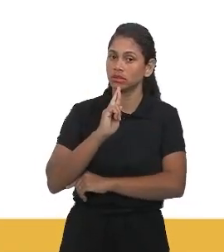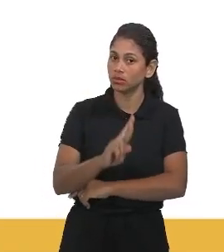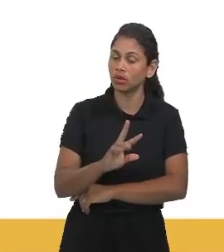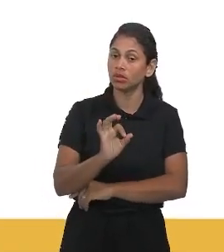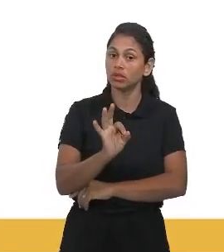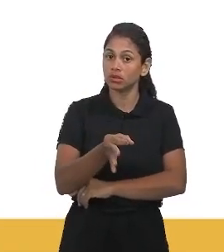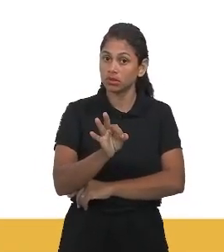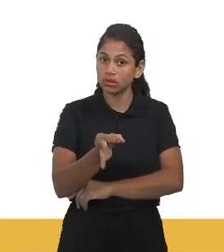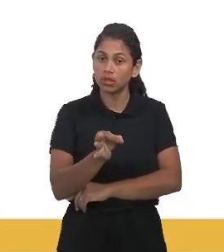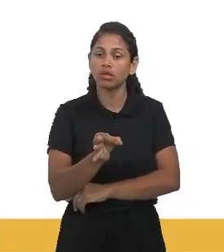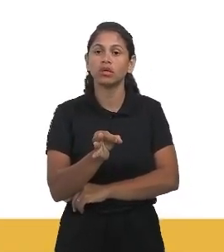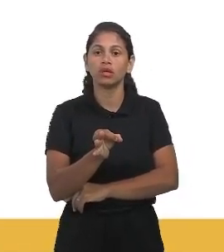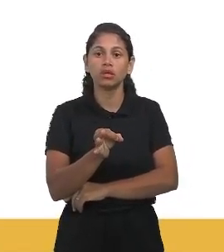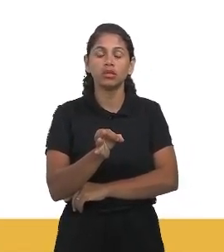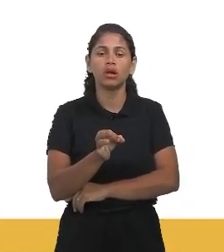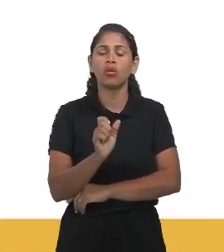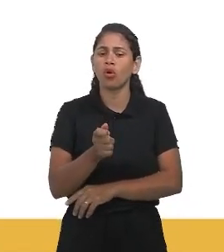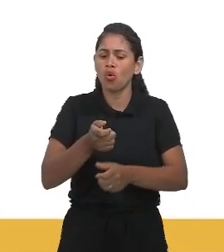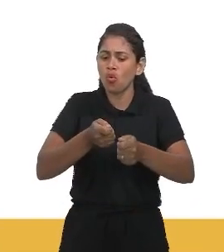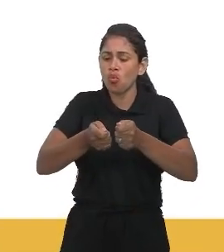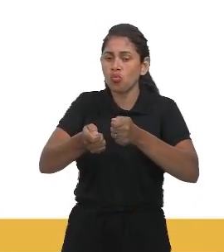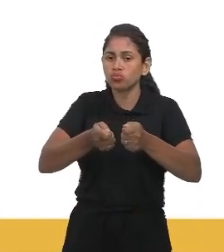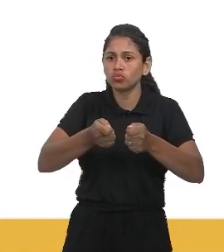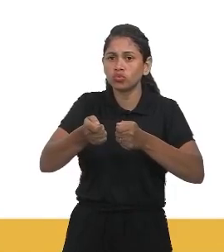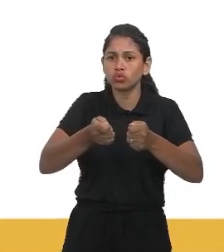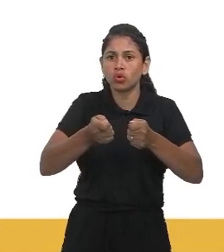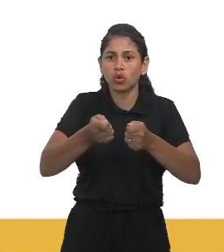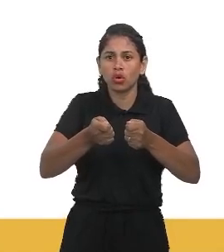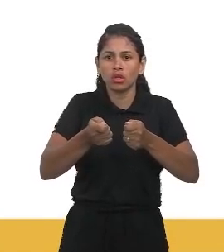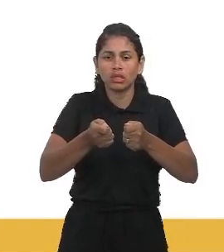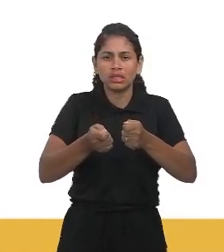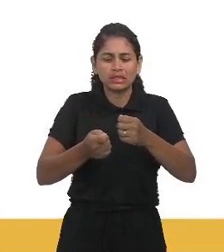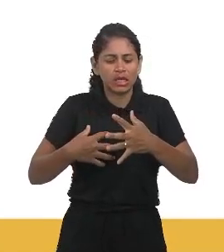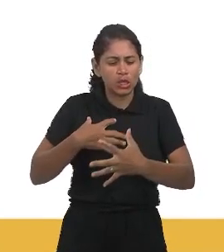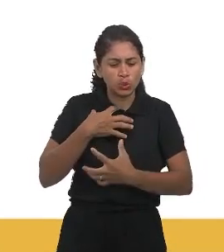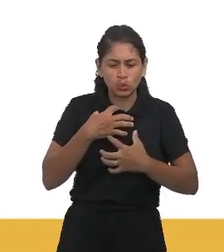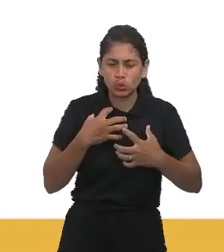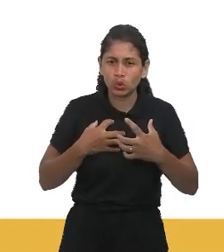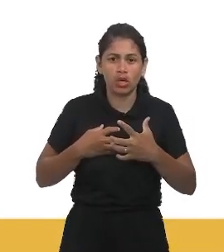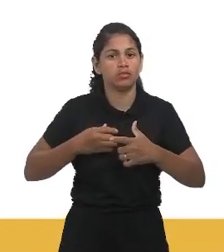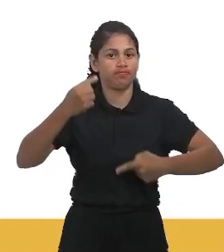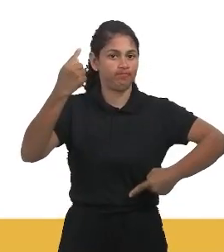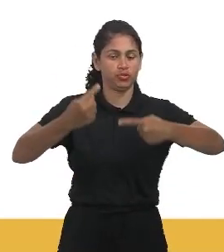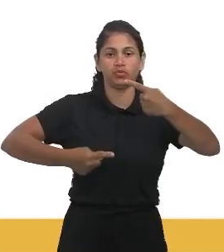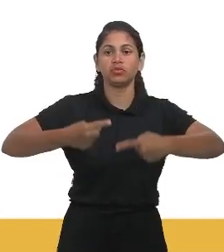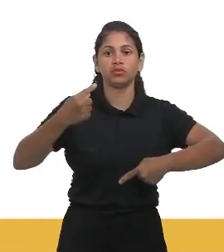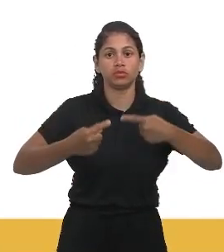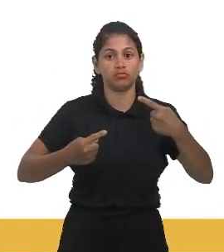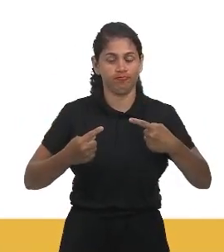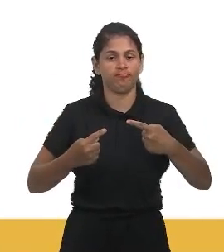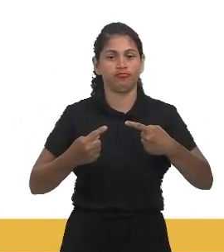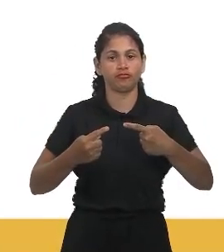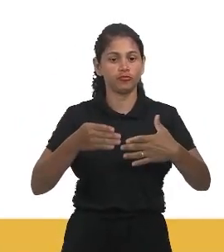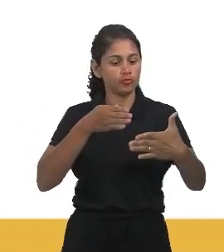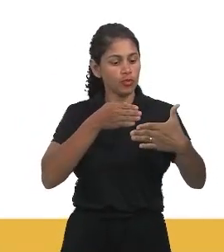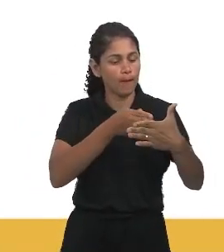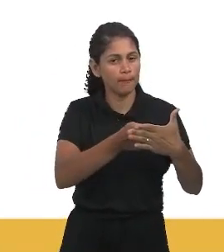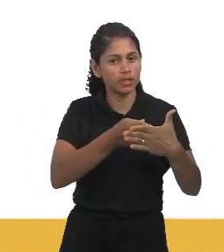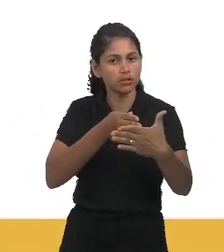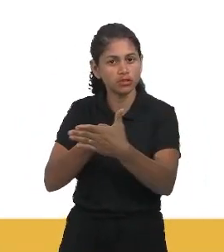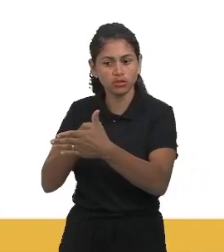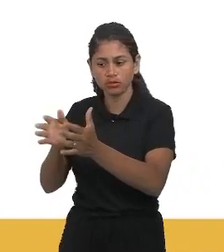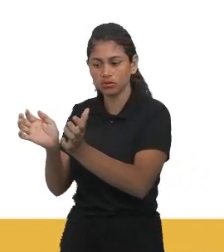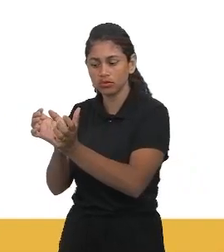políticas. Porque nesse processo ambíguo de permitir o funcionamento dos sindicatos e, ao mesmo tempo,